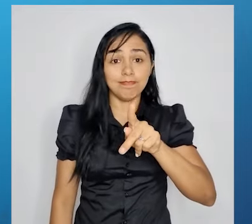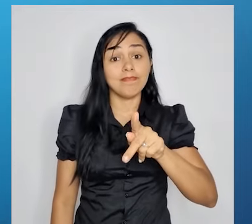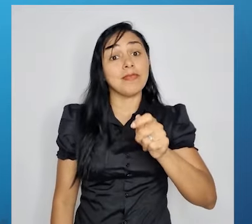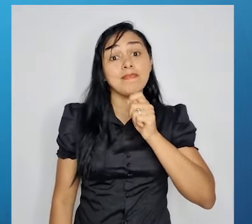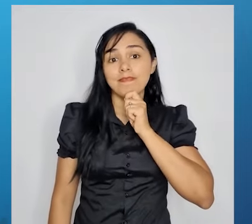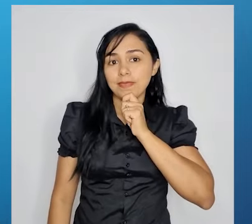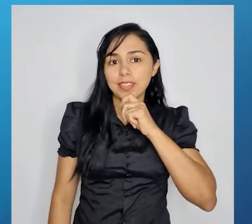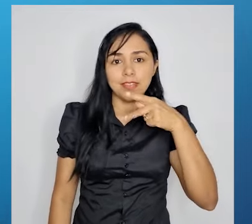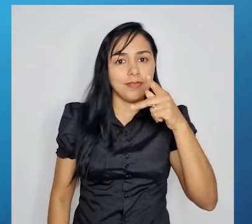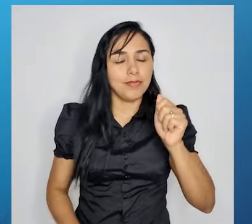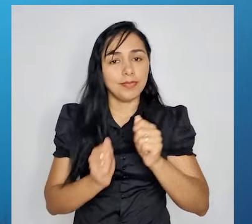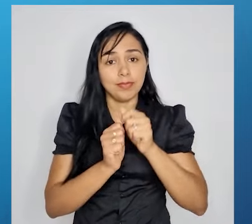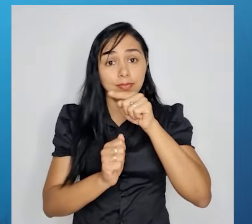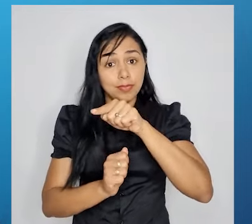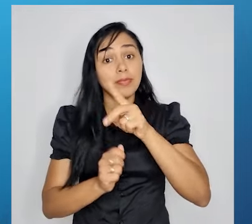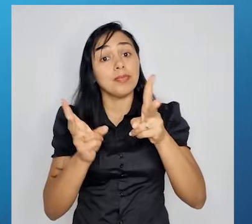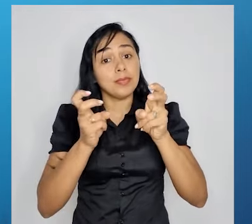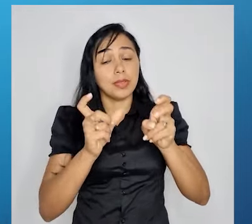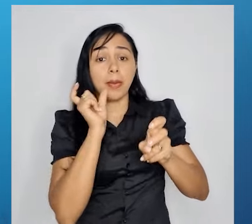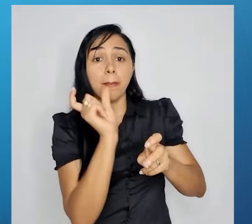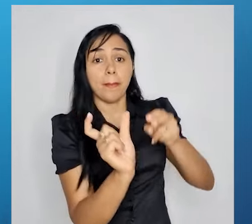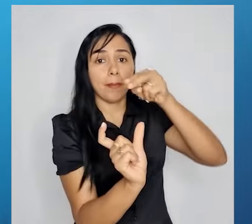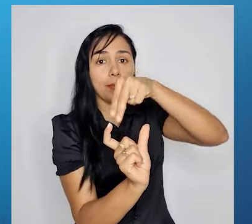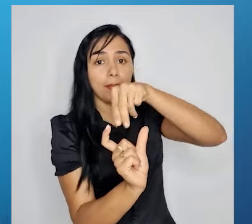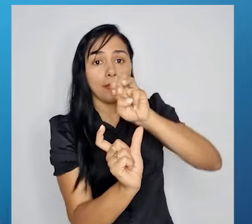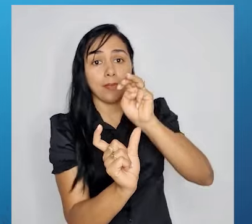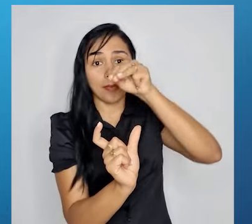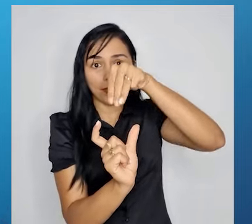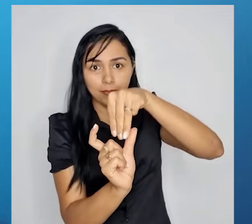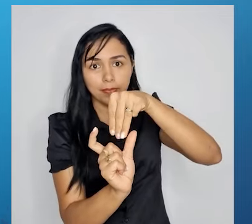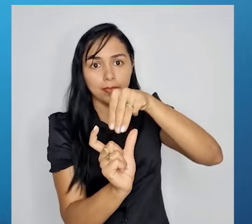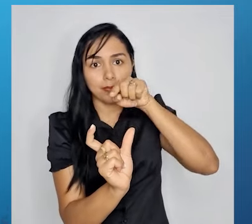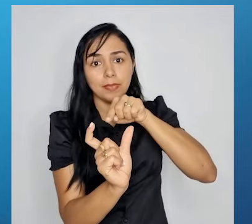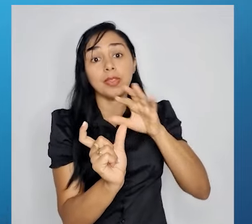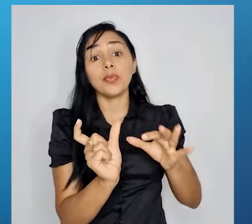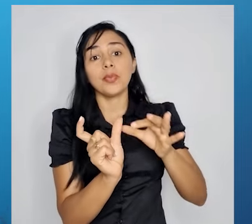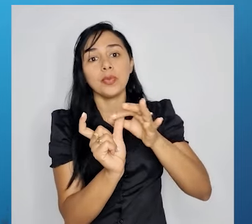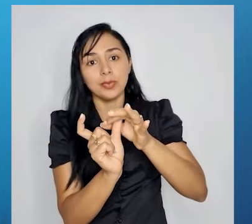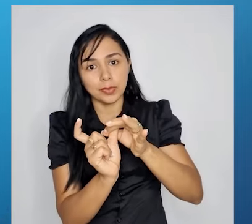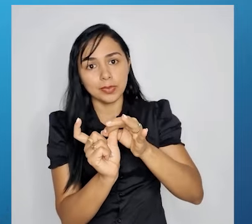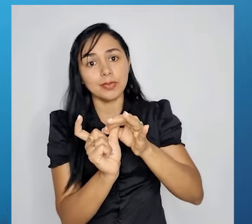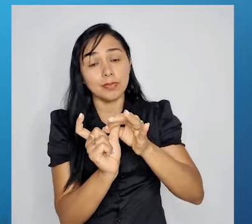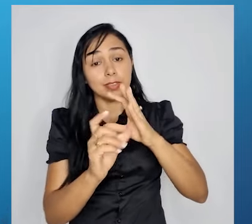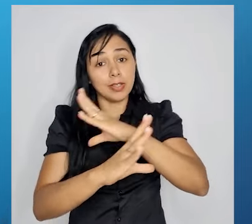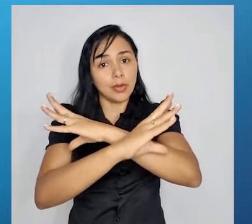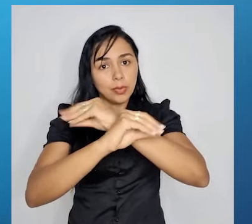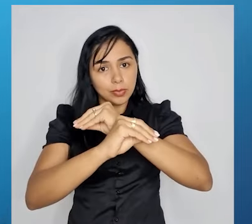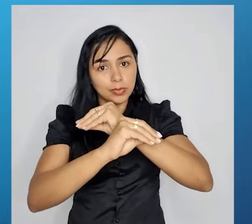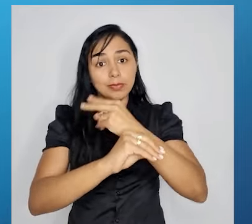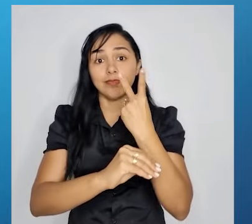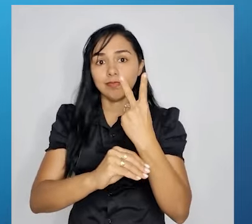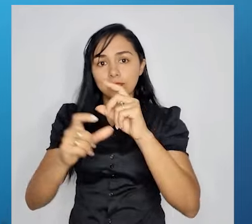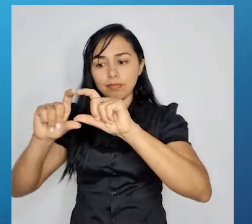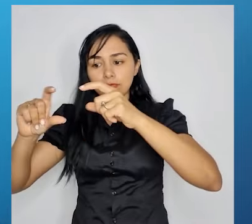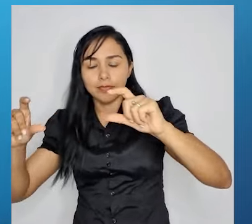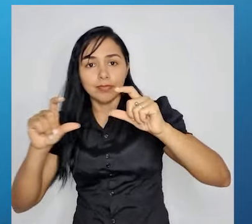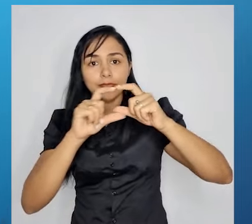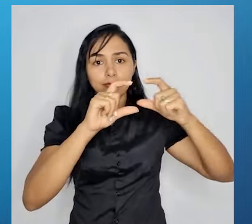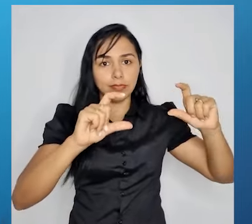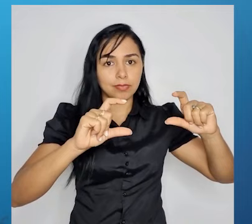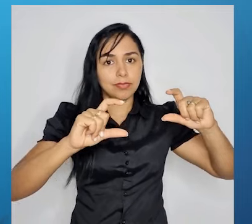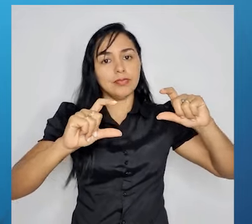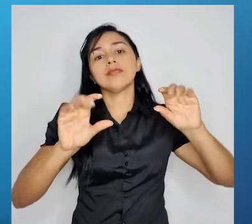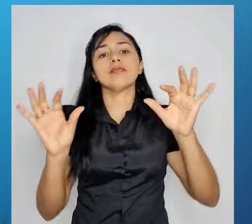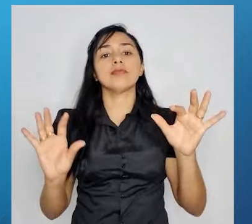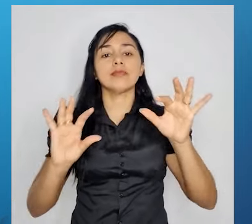A conjunção nem está unindo essas duas orações. Não vi o professor e